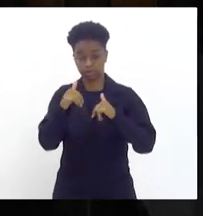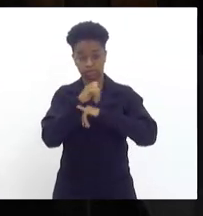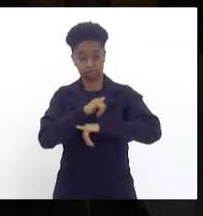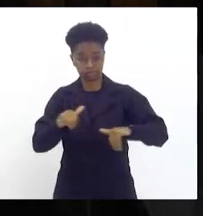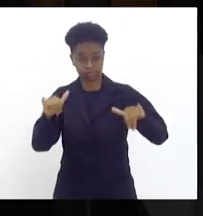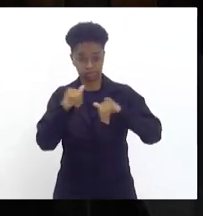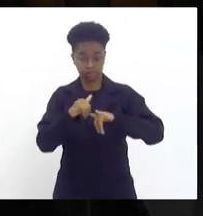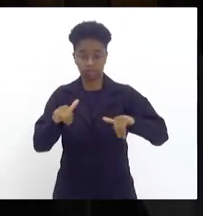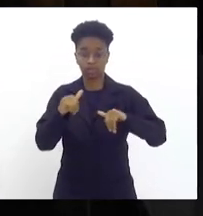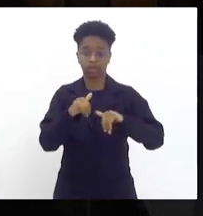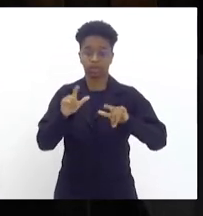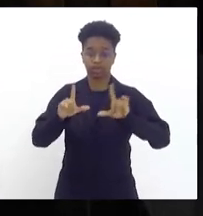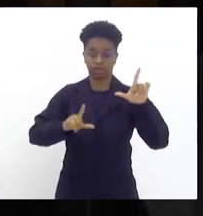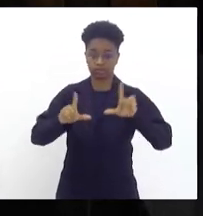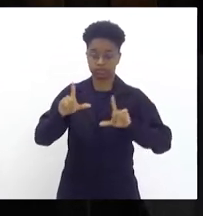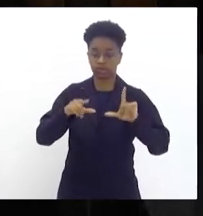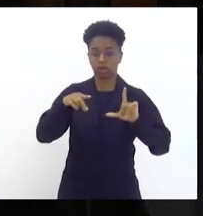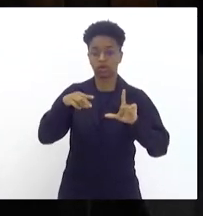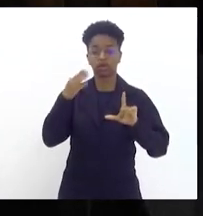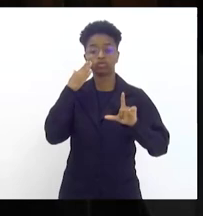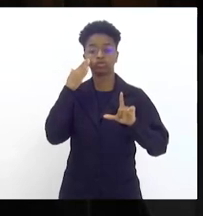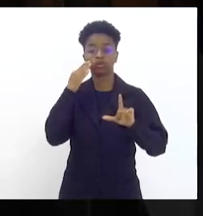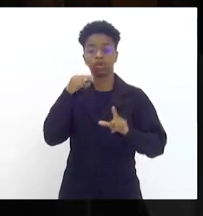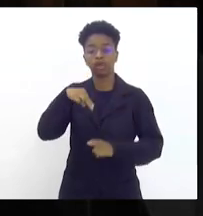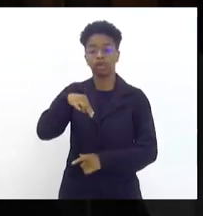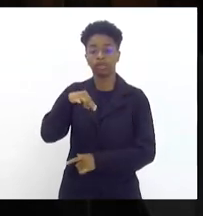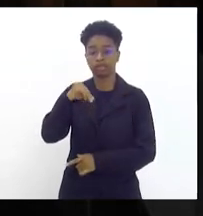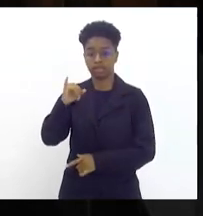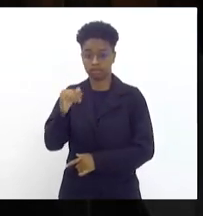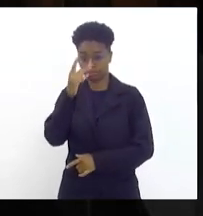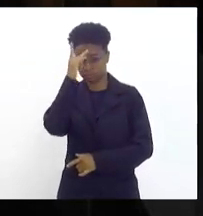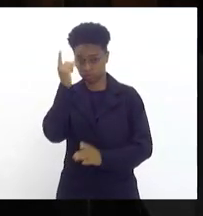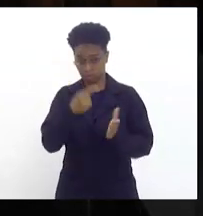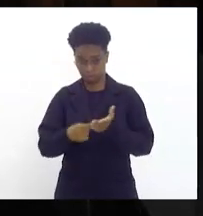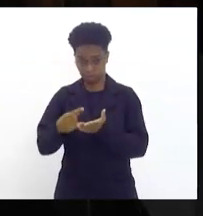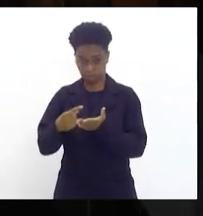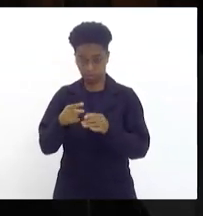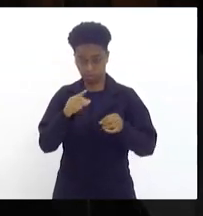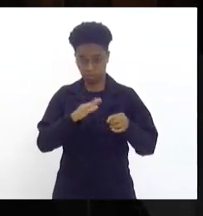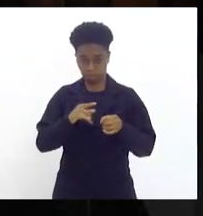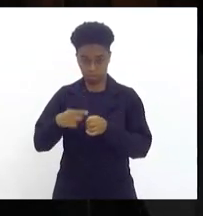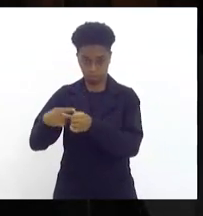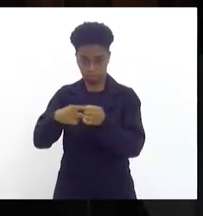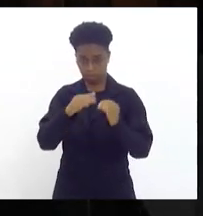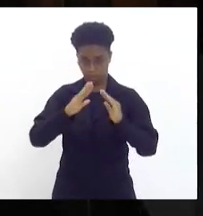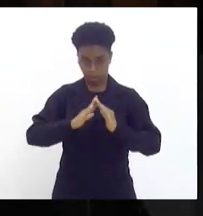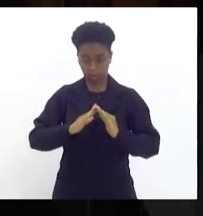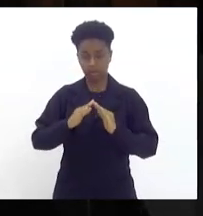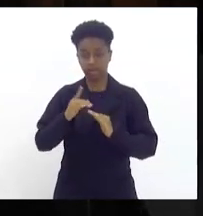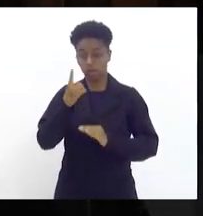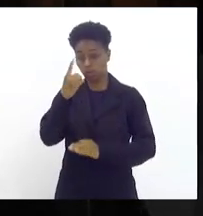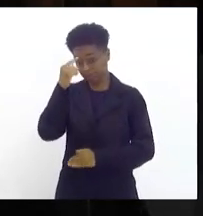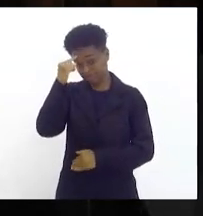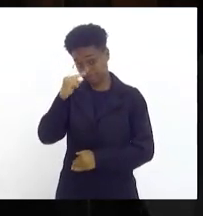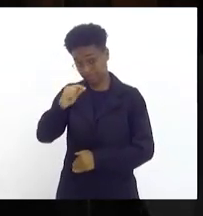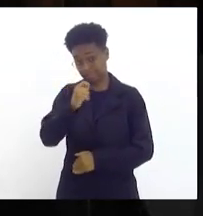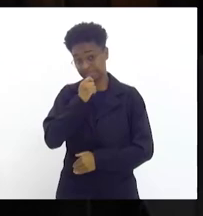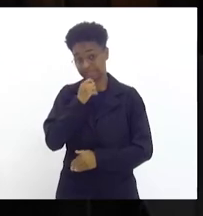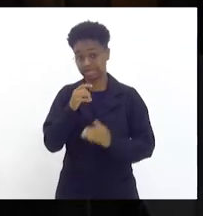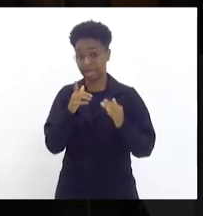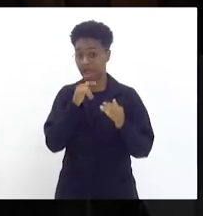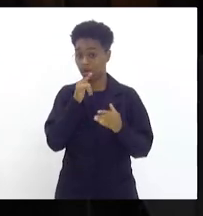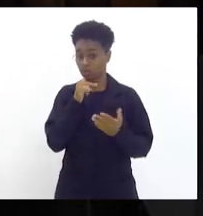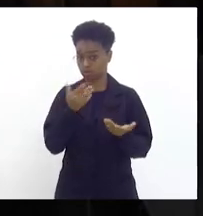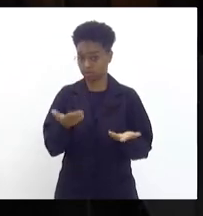bairro de nove iguaçu tem uma semana sem água imagina deputado Luiz Paulo uma semana sem